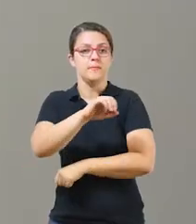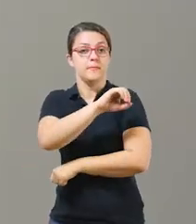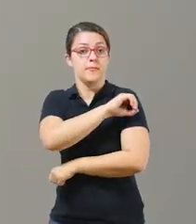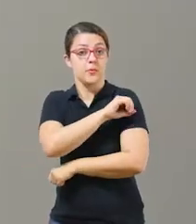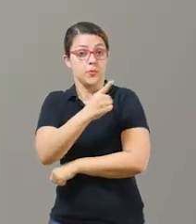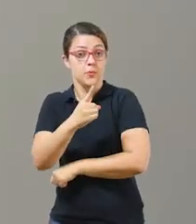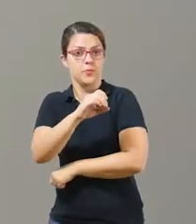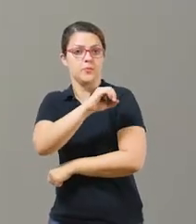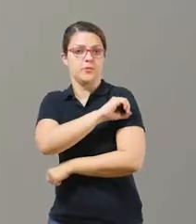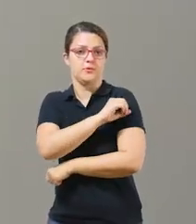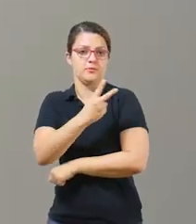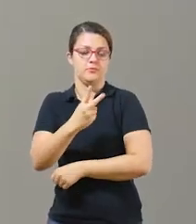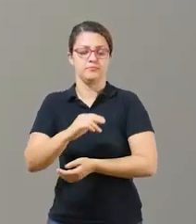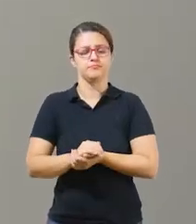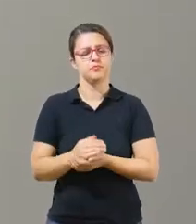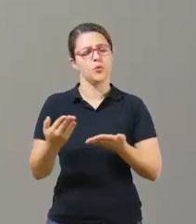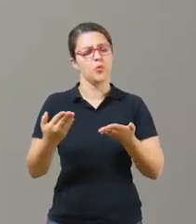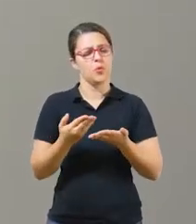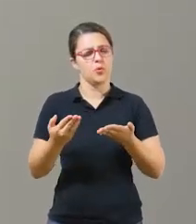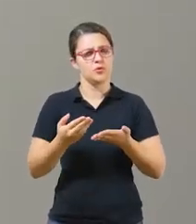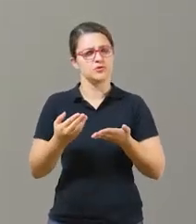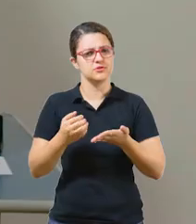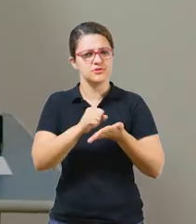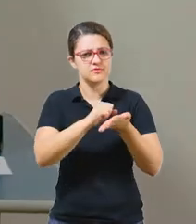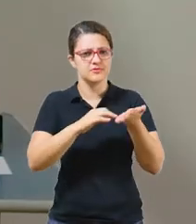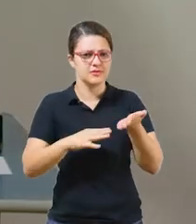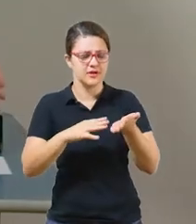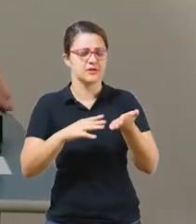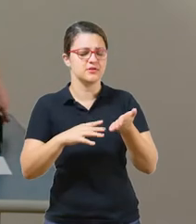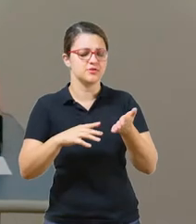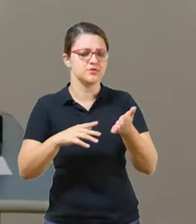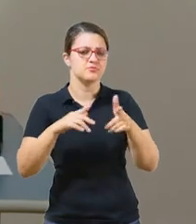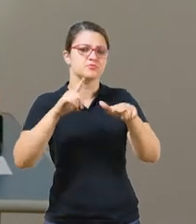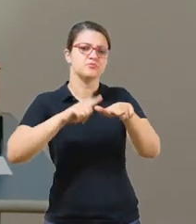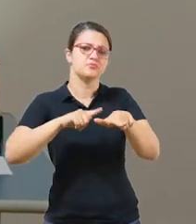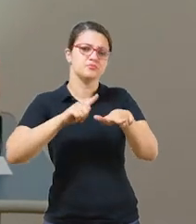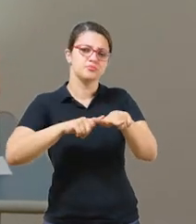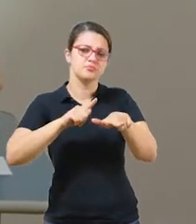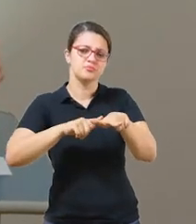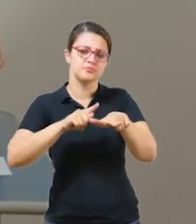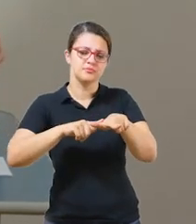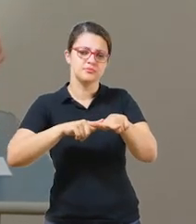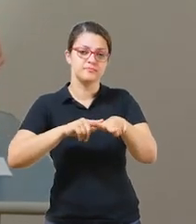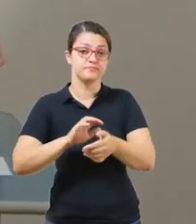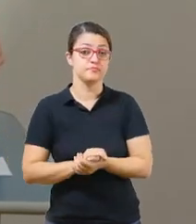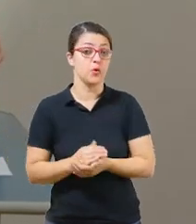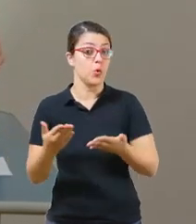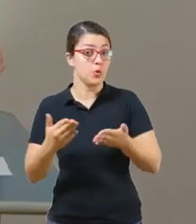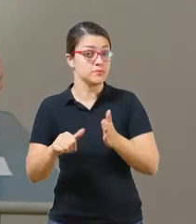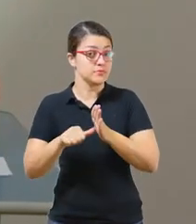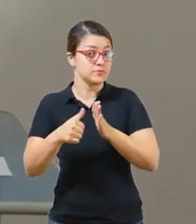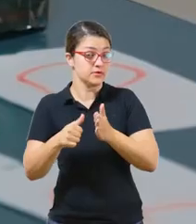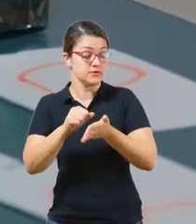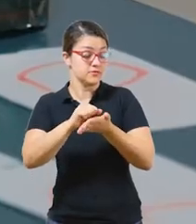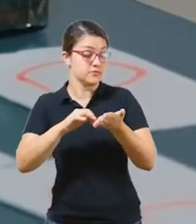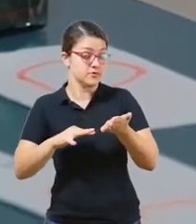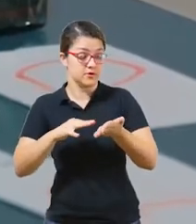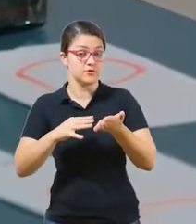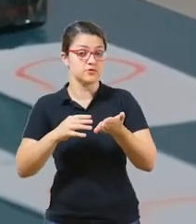algumas atividades com o alfabeto. Nossa primeira atividade de hoje é a caixa de areia.